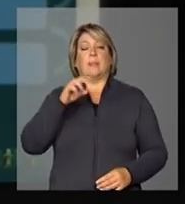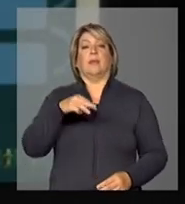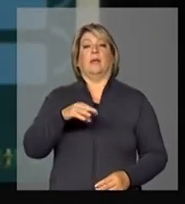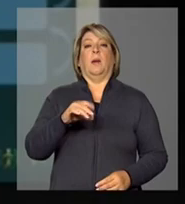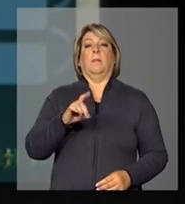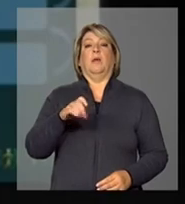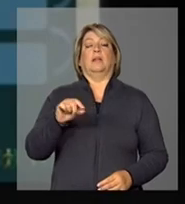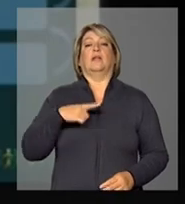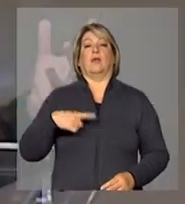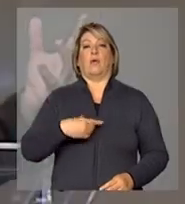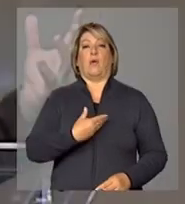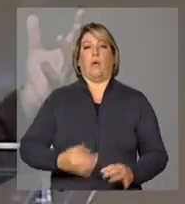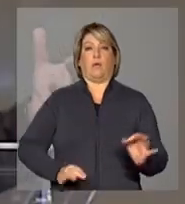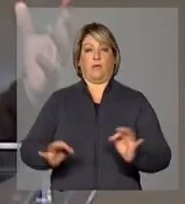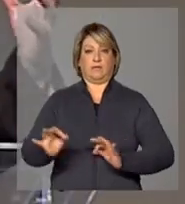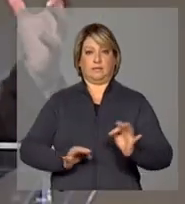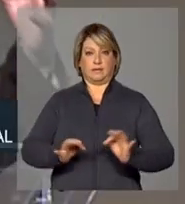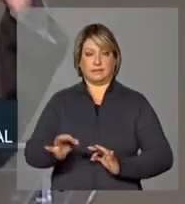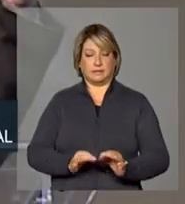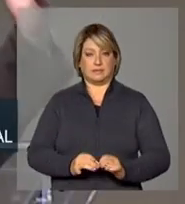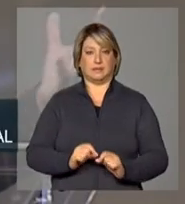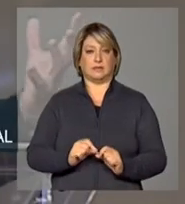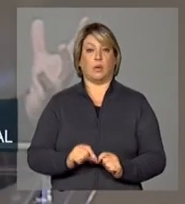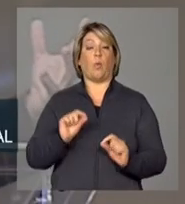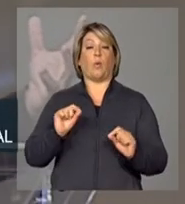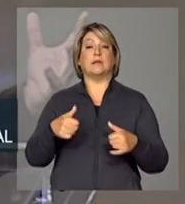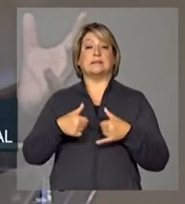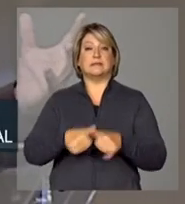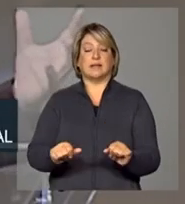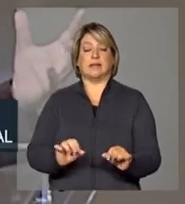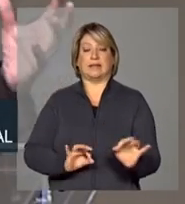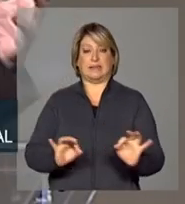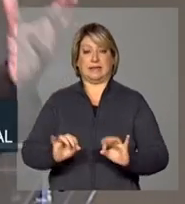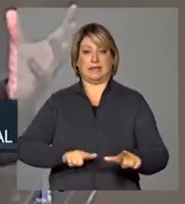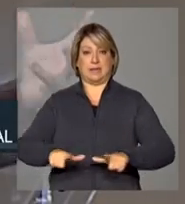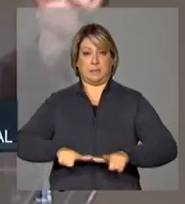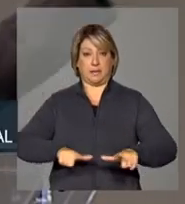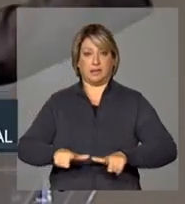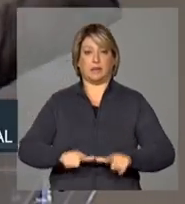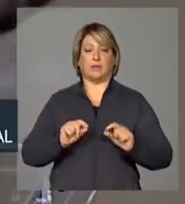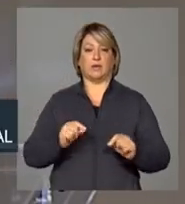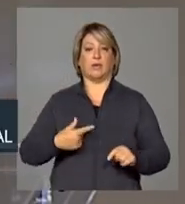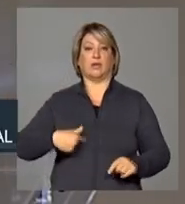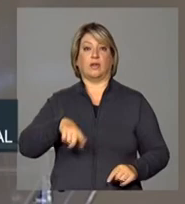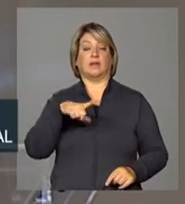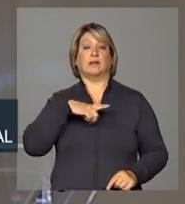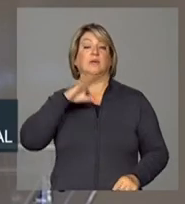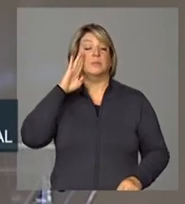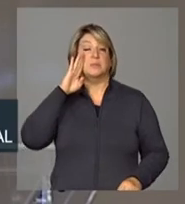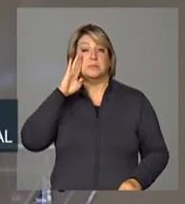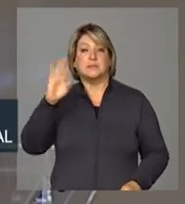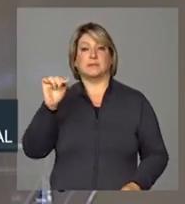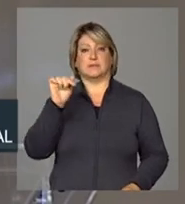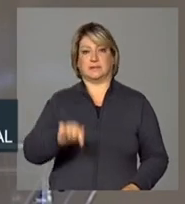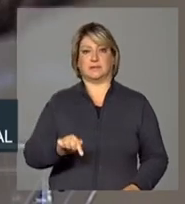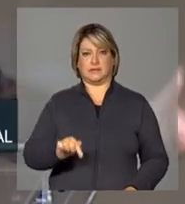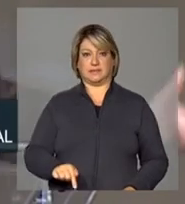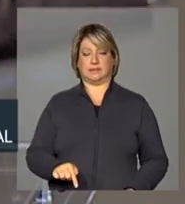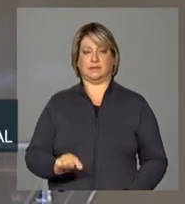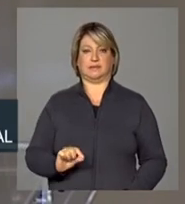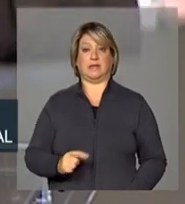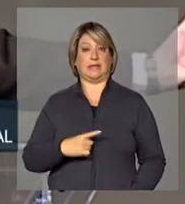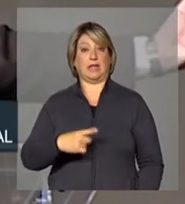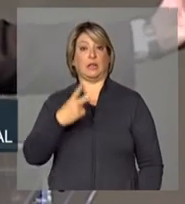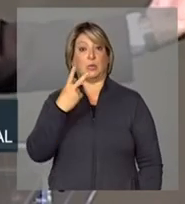governança, o que está se trabalhando é de nós termos, em primeiro, o elemento-chave desse modelo de governança, são